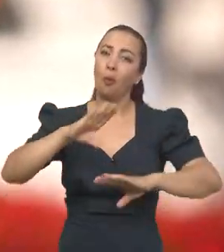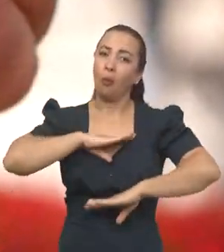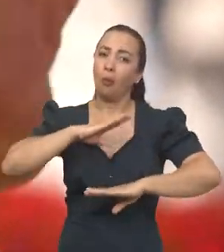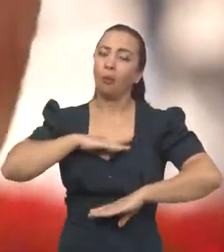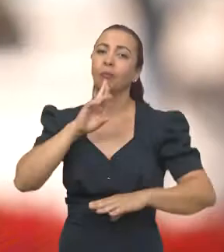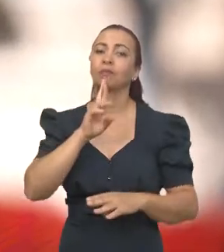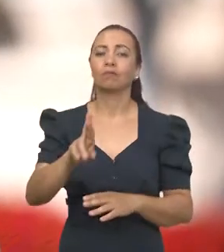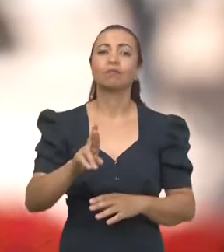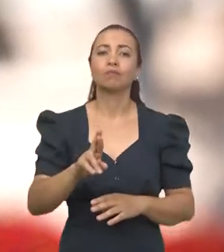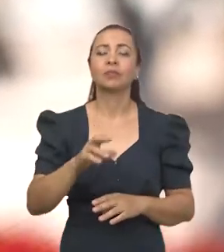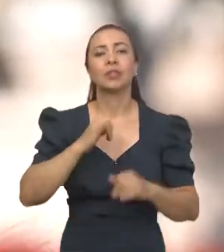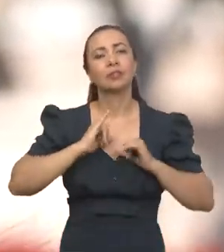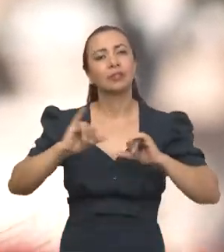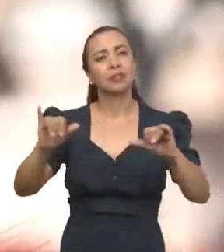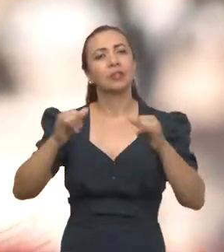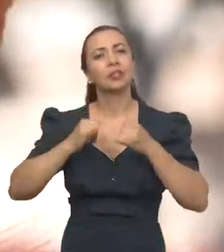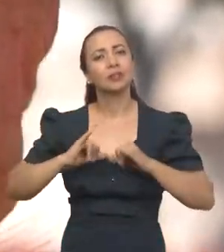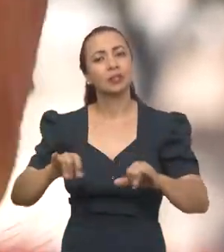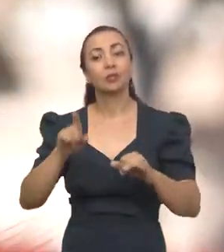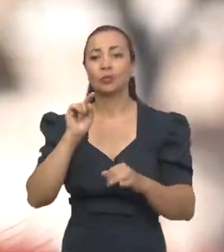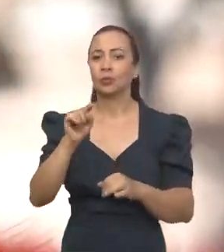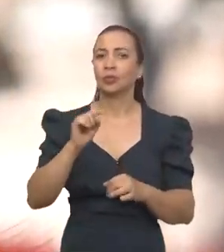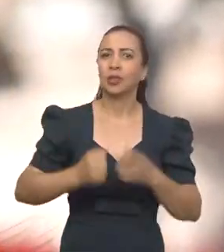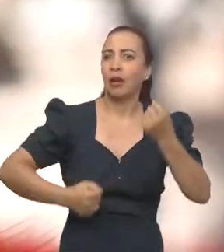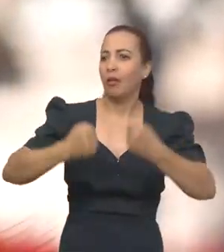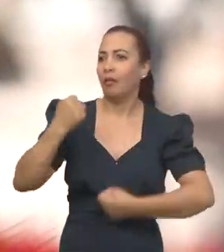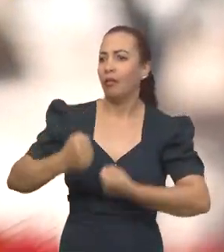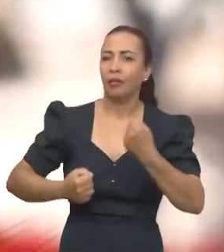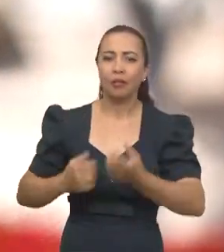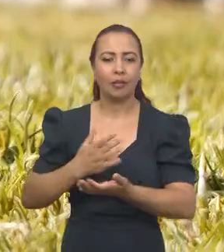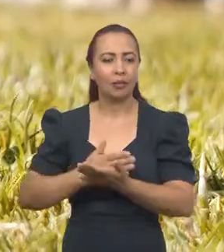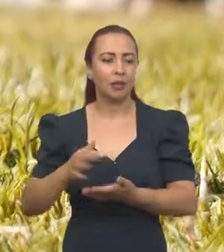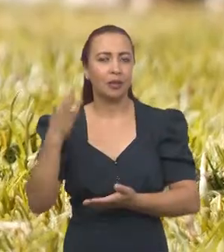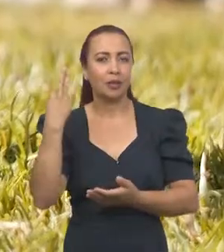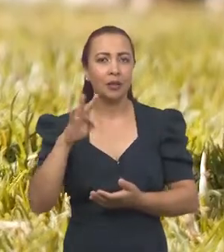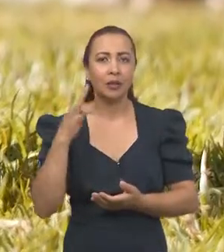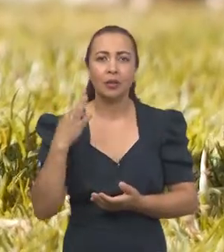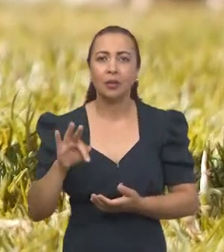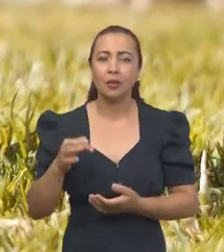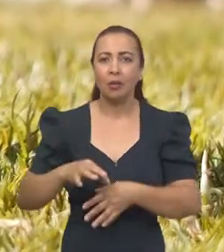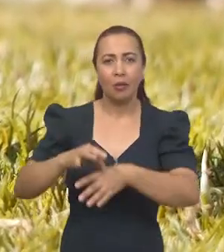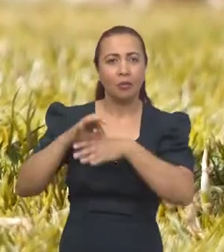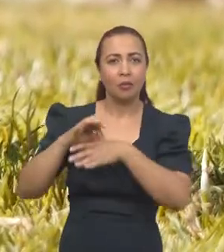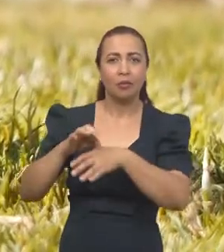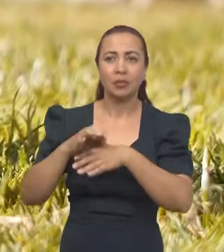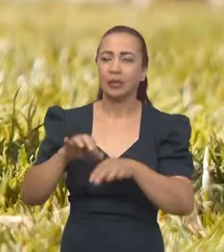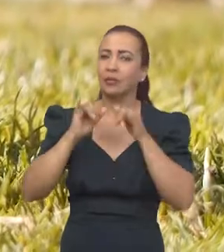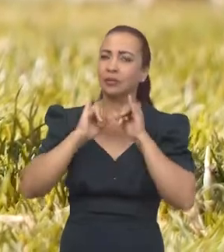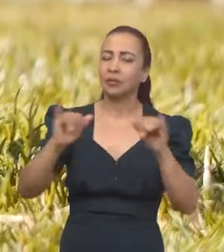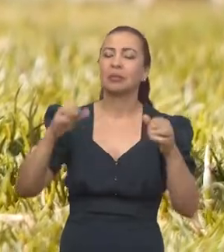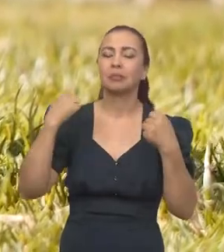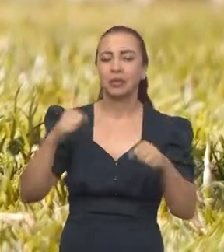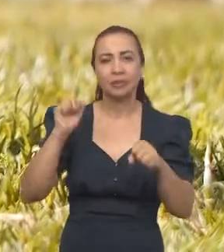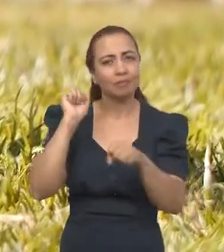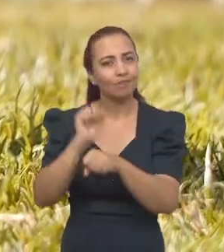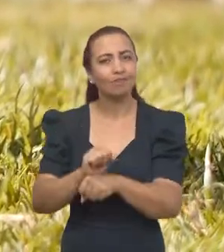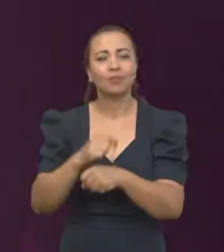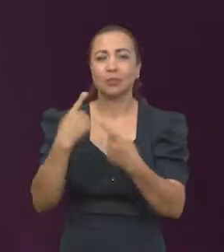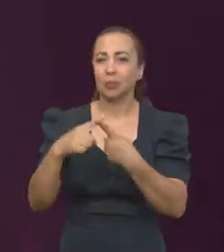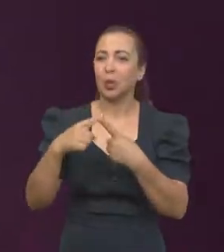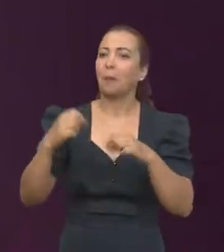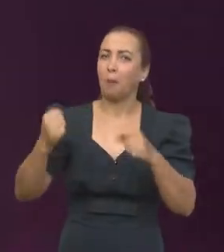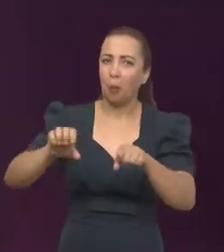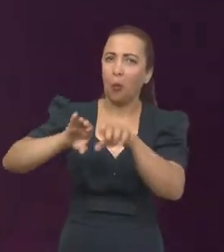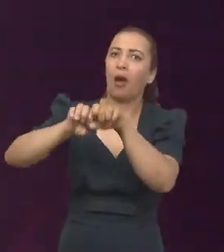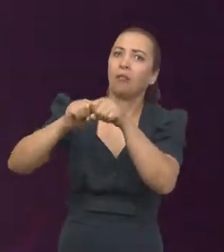que o corpo está avisando. Puxa, você está correndo, está começando a ter dor, tua musculatura está te avisando que pode lesionar.